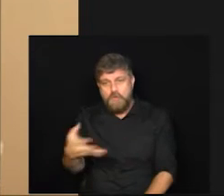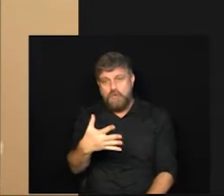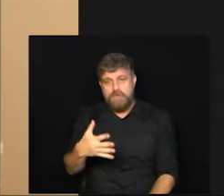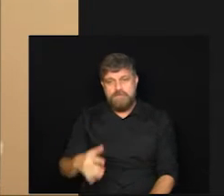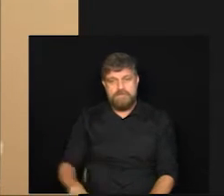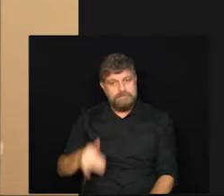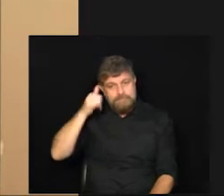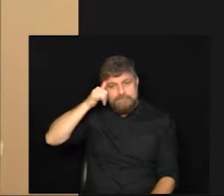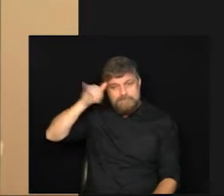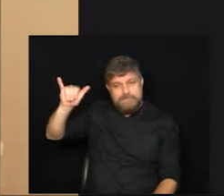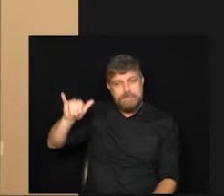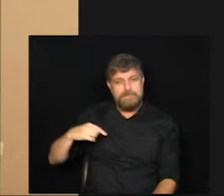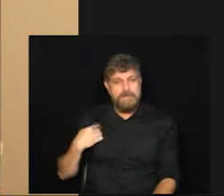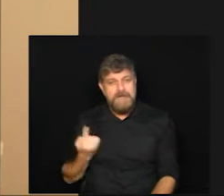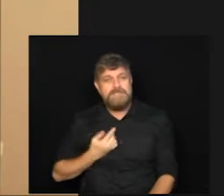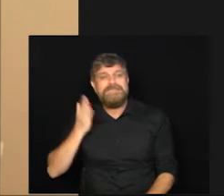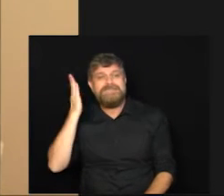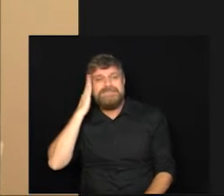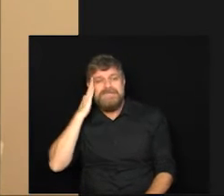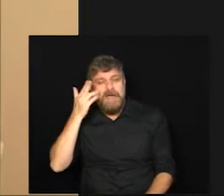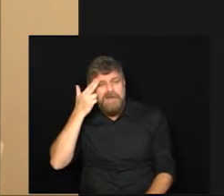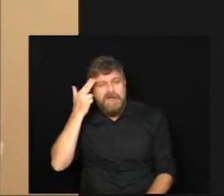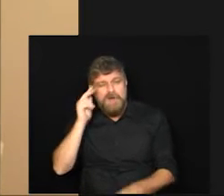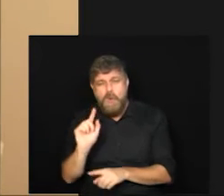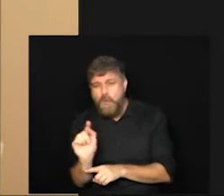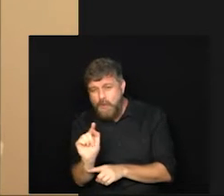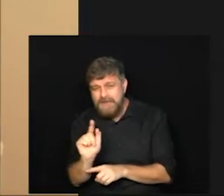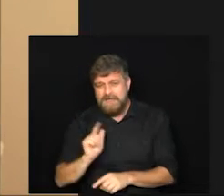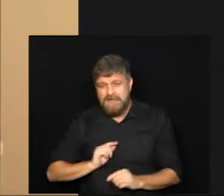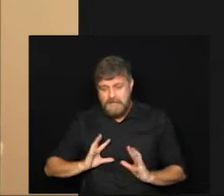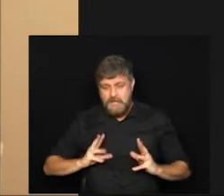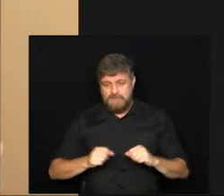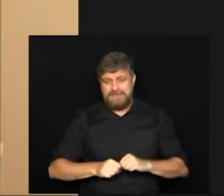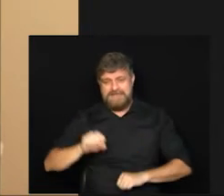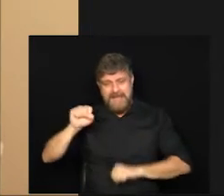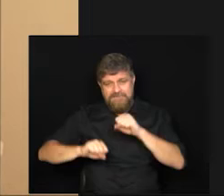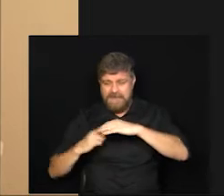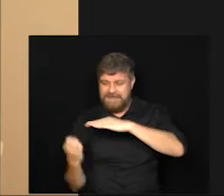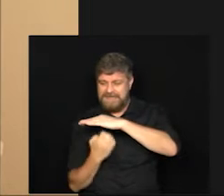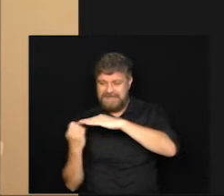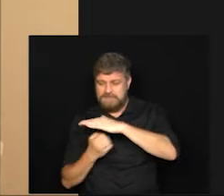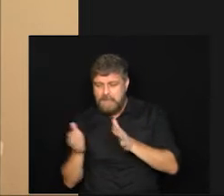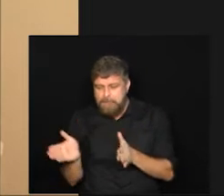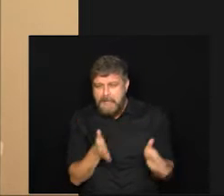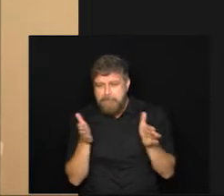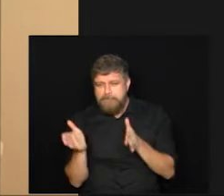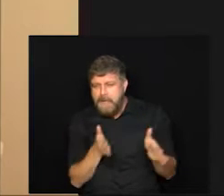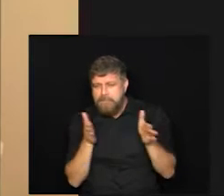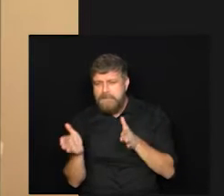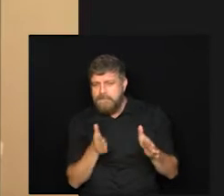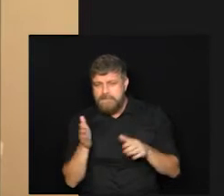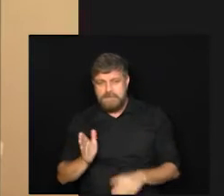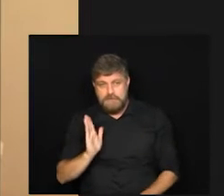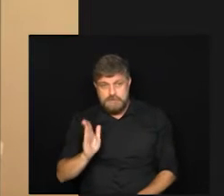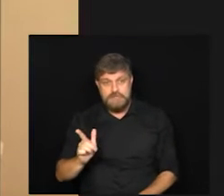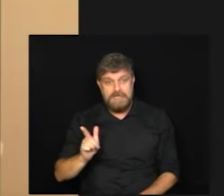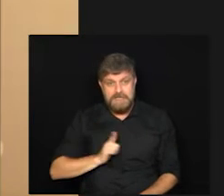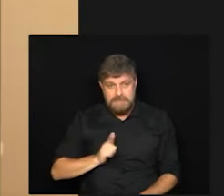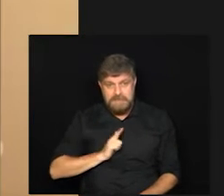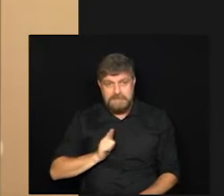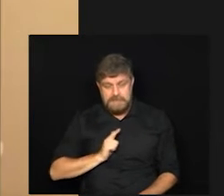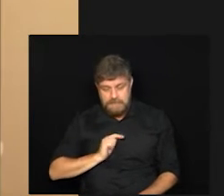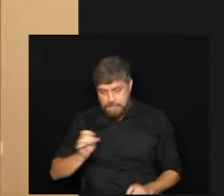e a gente sabe Gabriel também que todas as indústrias elas já estão as plataformas já estão